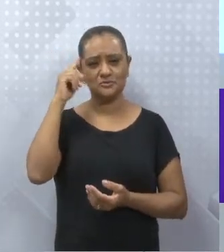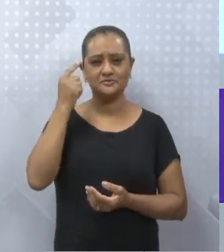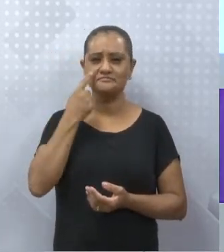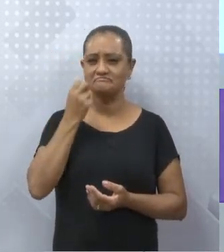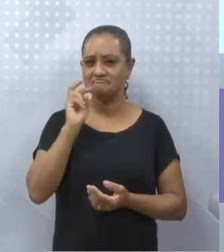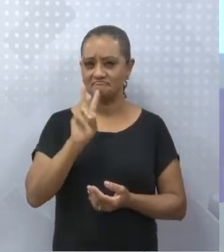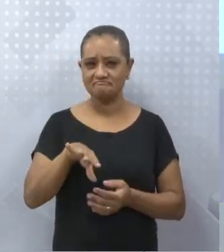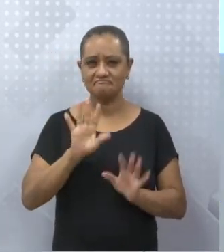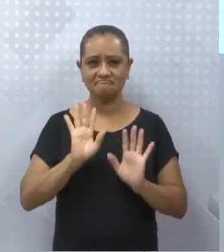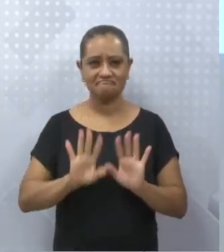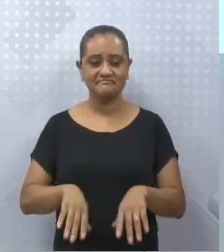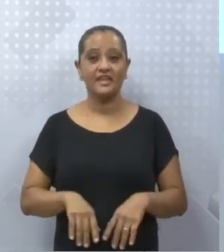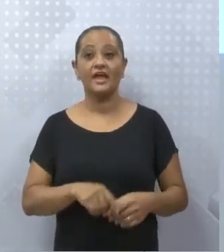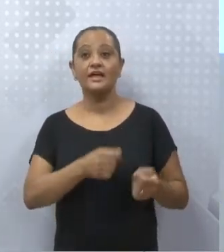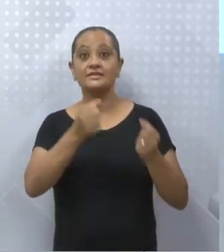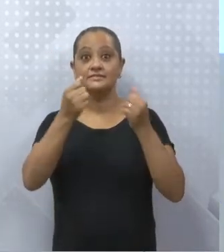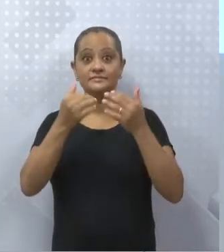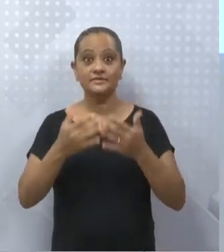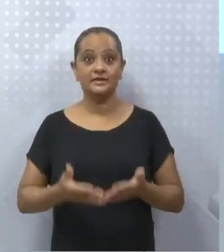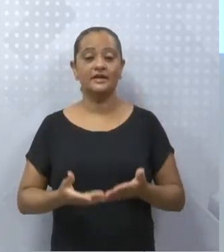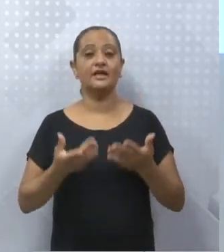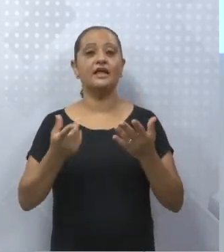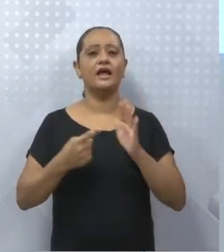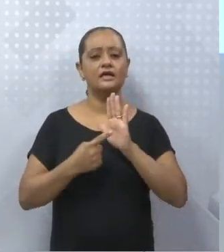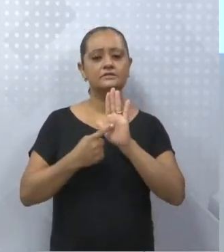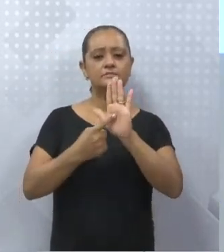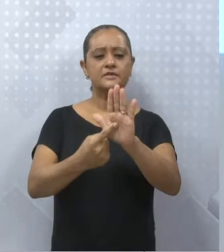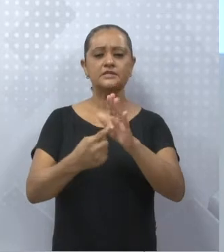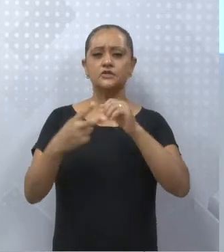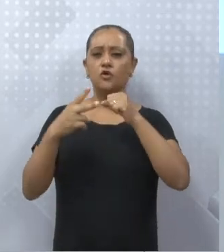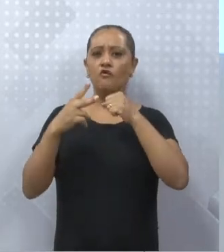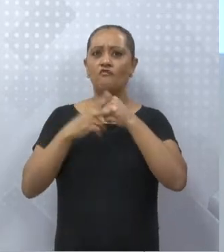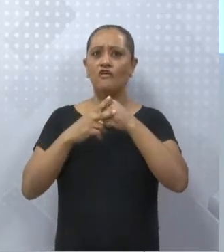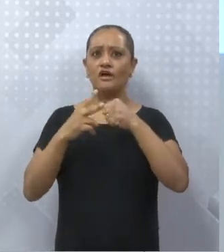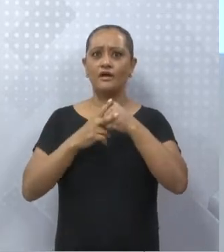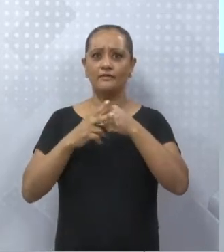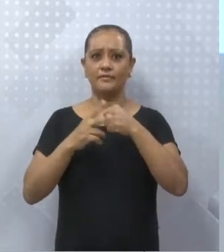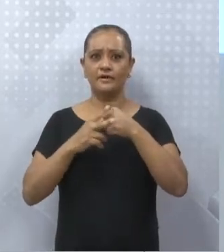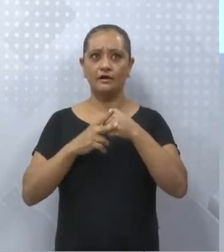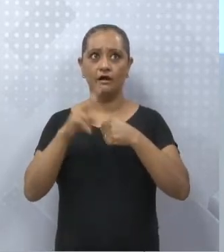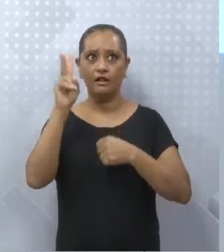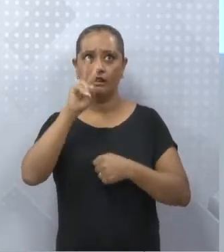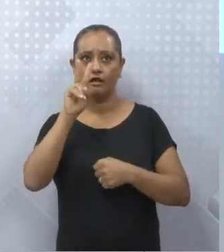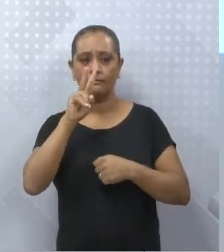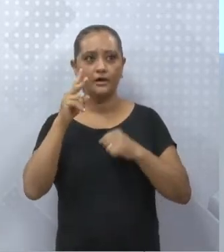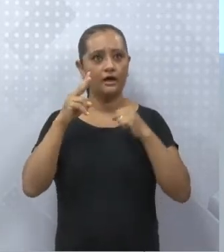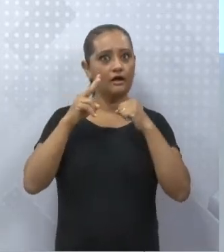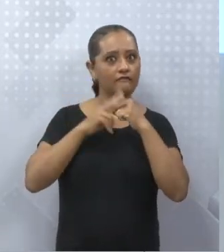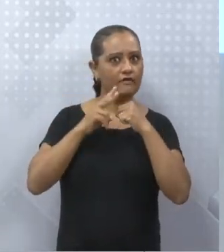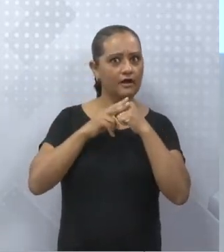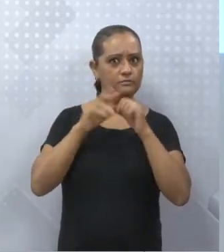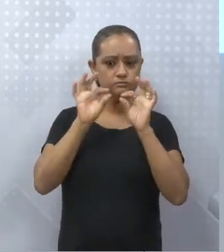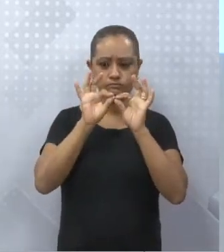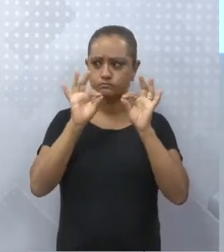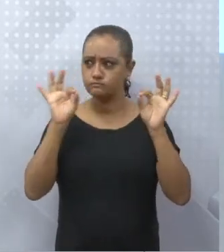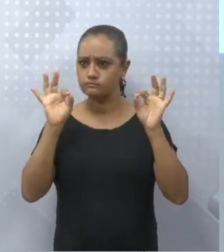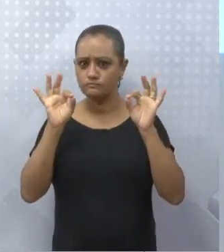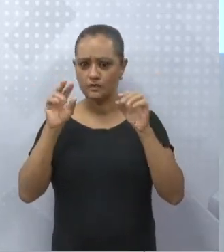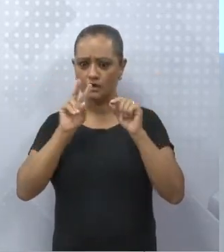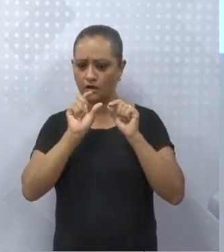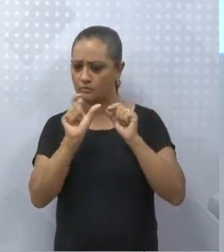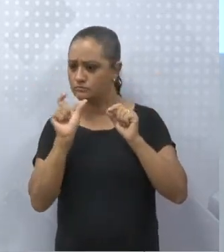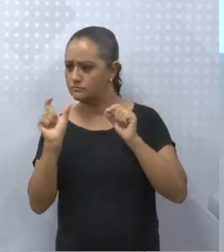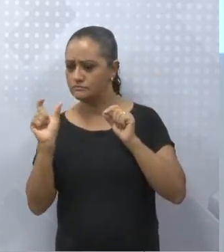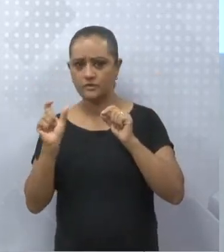a expressão verbal, o verbo em si. Lembram do contexto de verbo, não é isso? Verbo é sempre aquilo que está